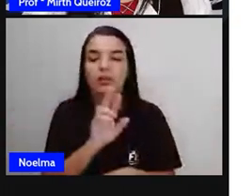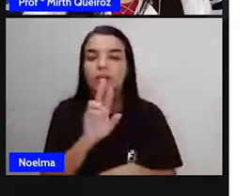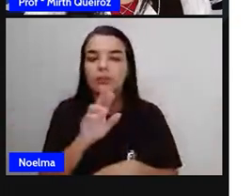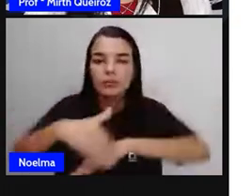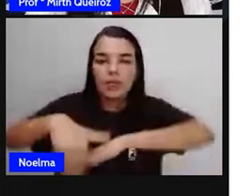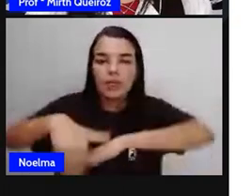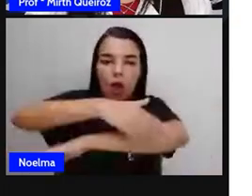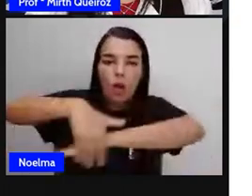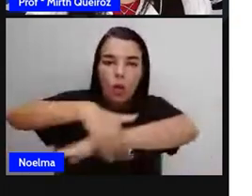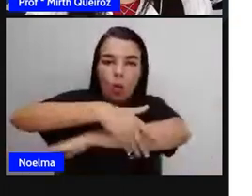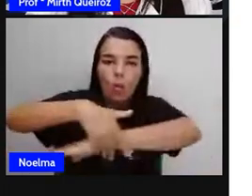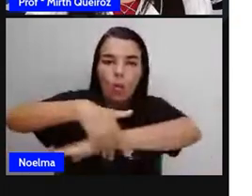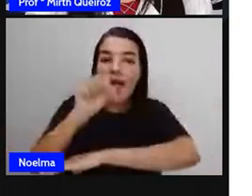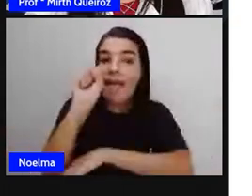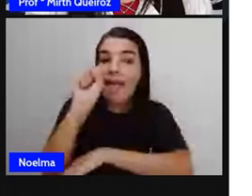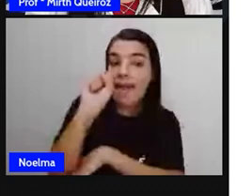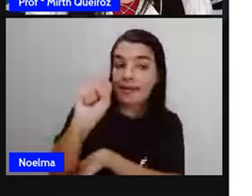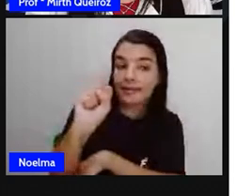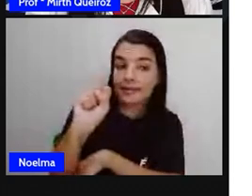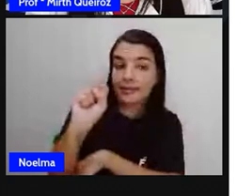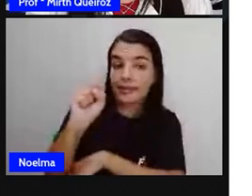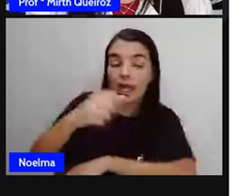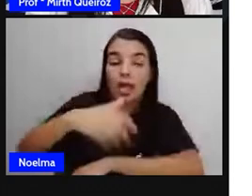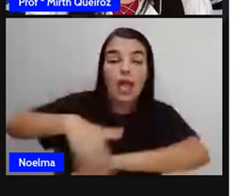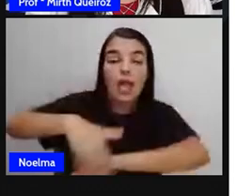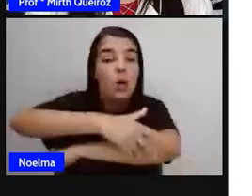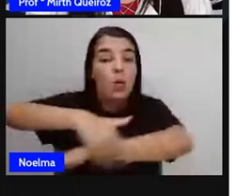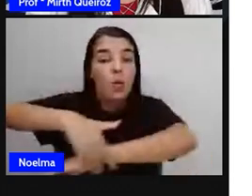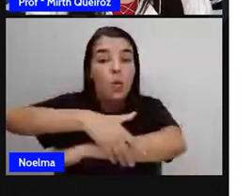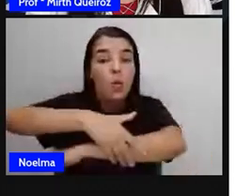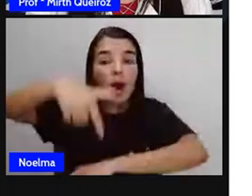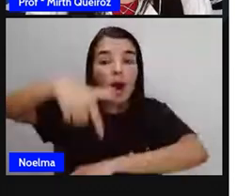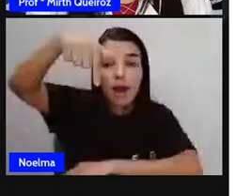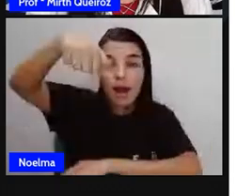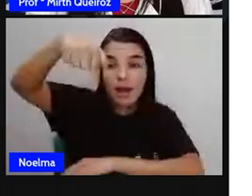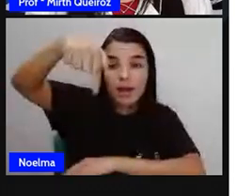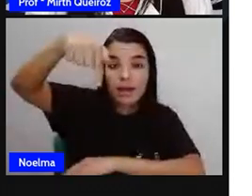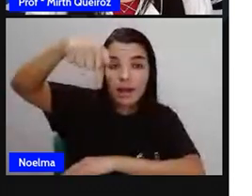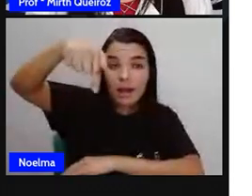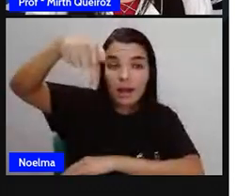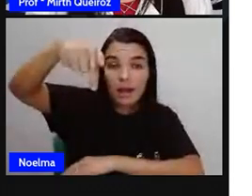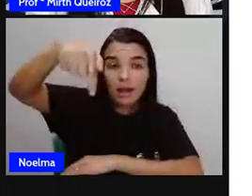S e Q. A S e A Q.